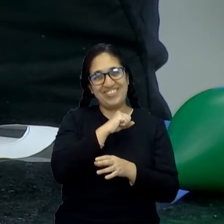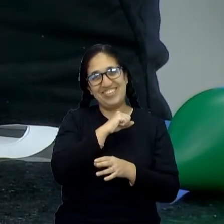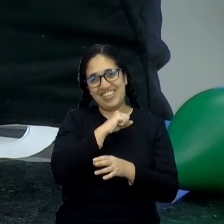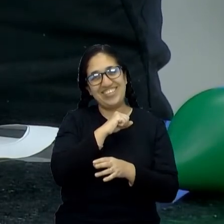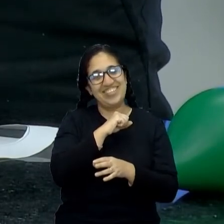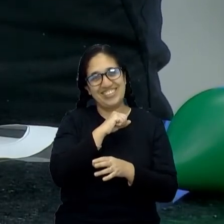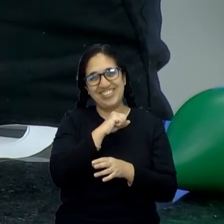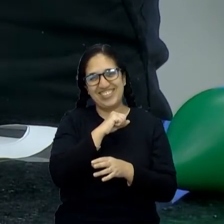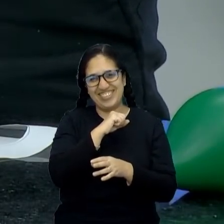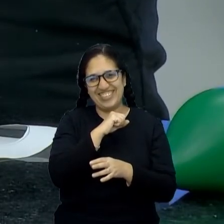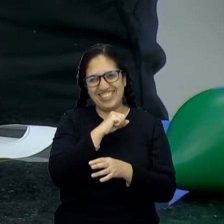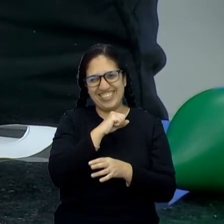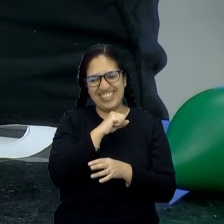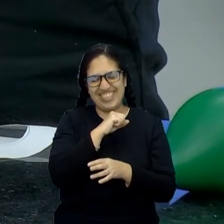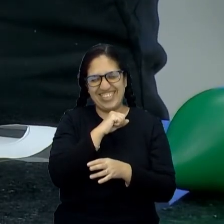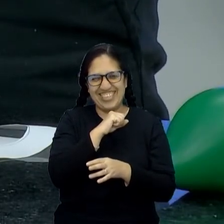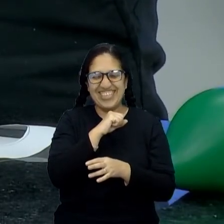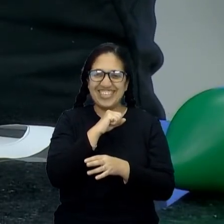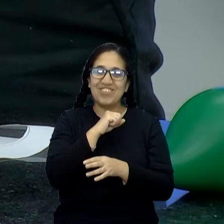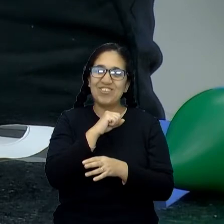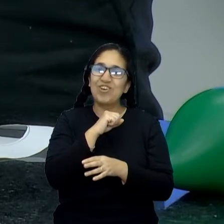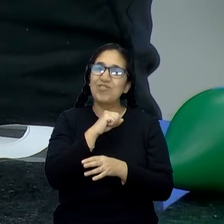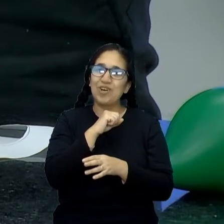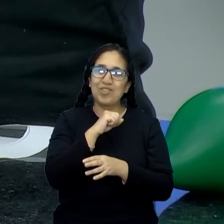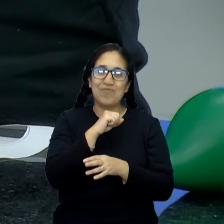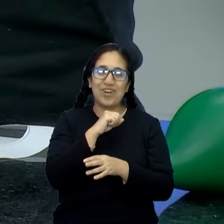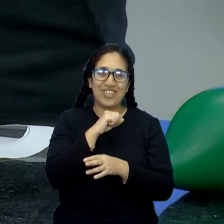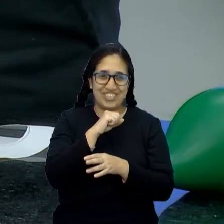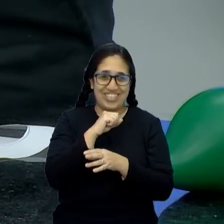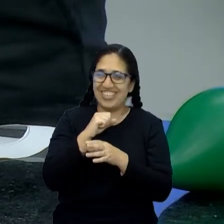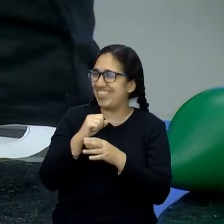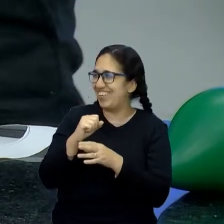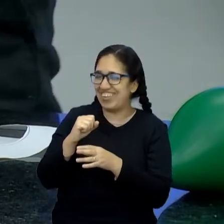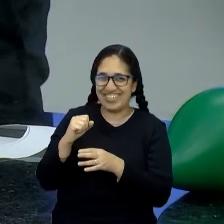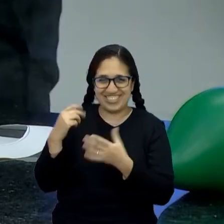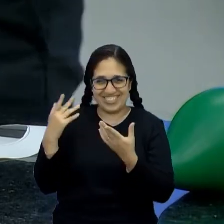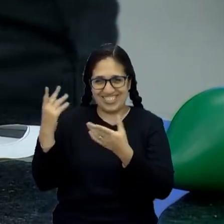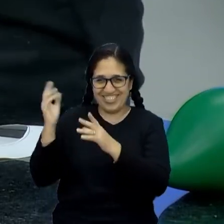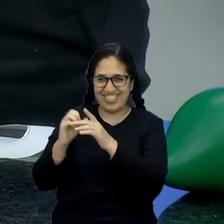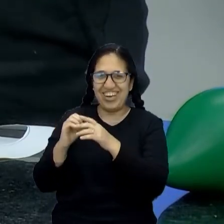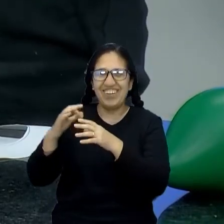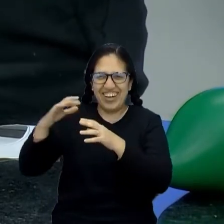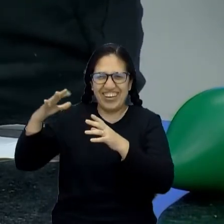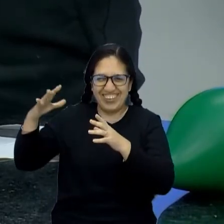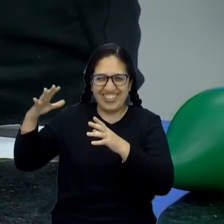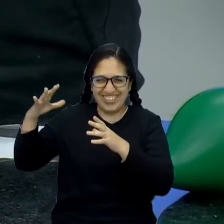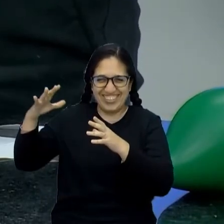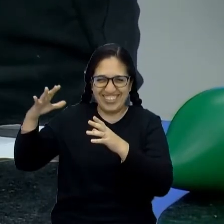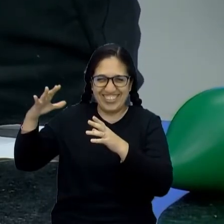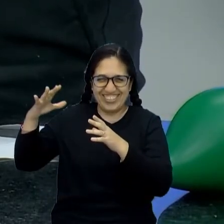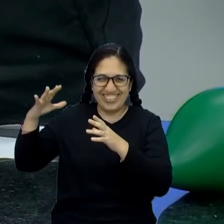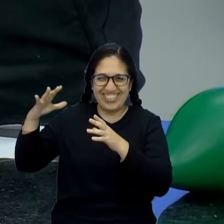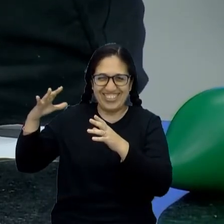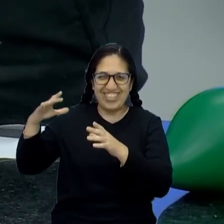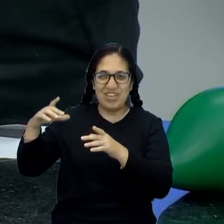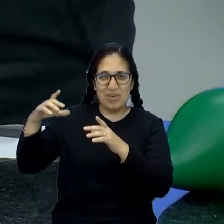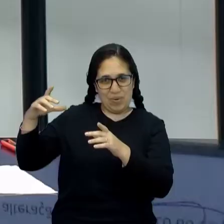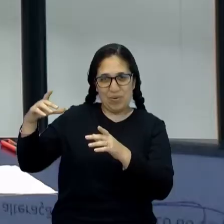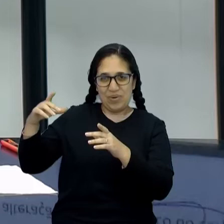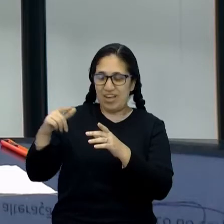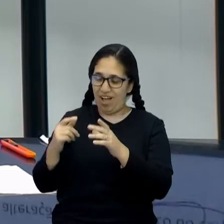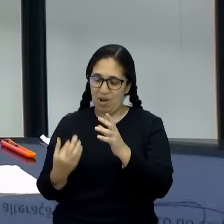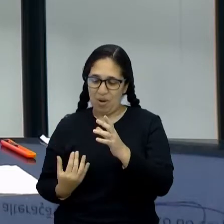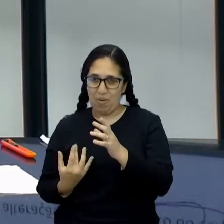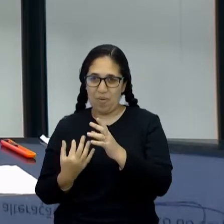conta do espaço, né? É uma propriedade do ar. Ele ocupa o volume que tiver. Onde tem espaço, ele entra. Se você diminuir o